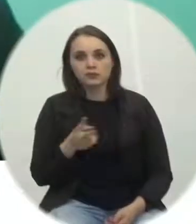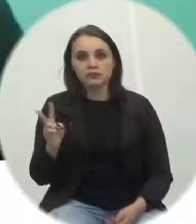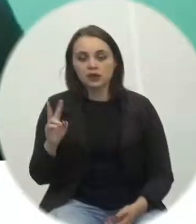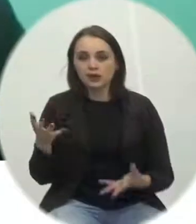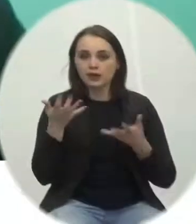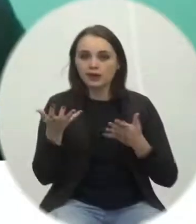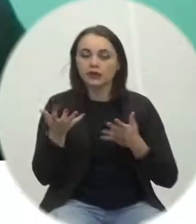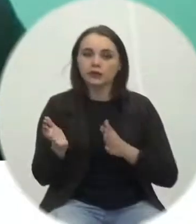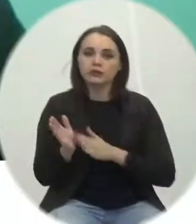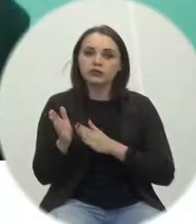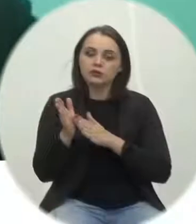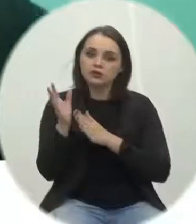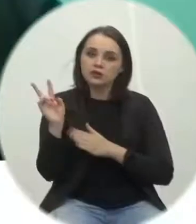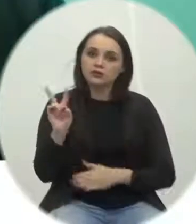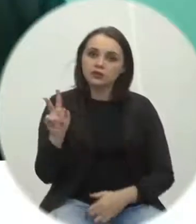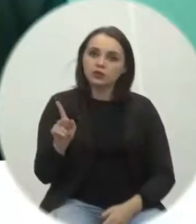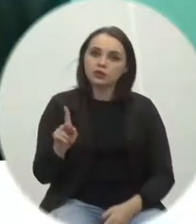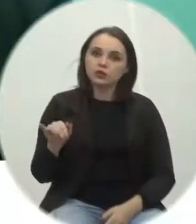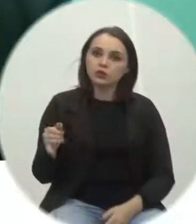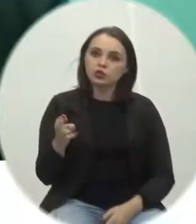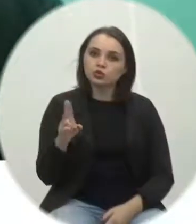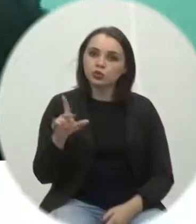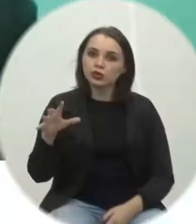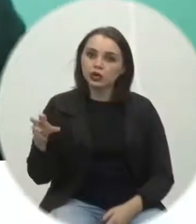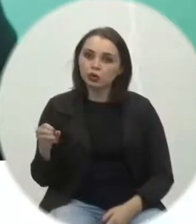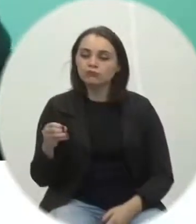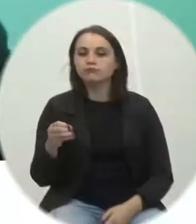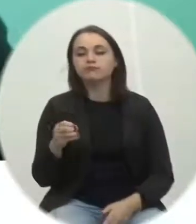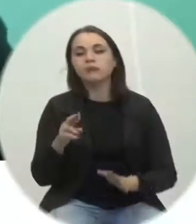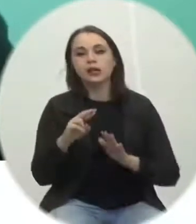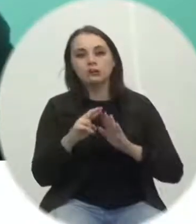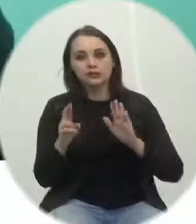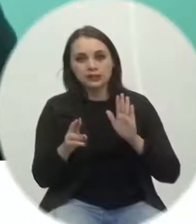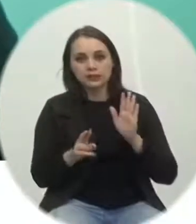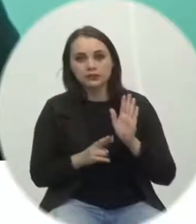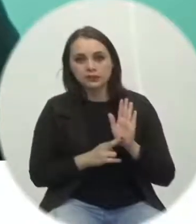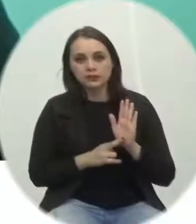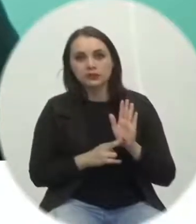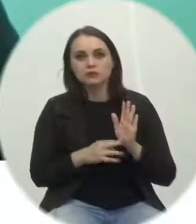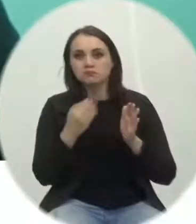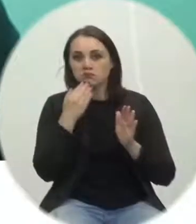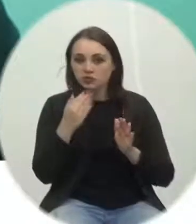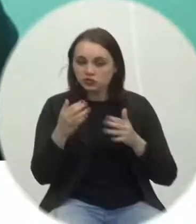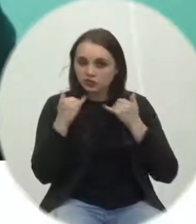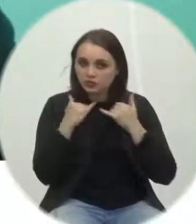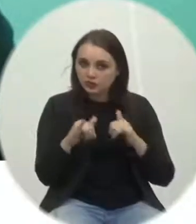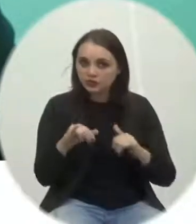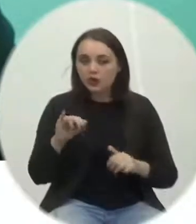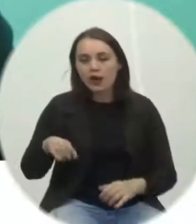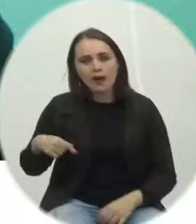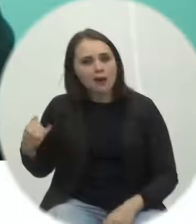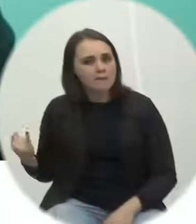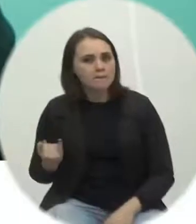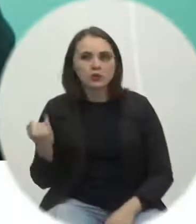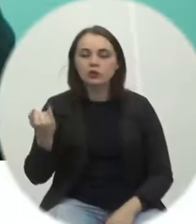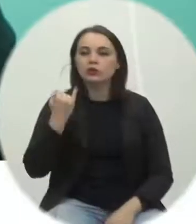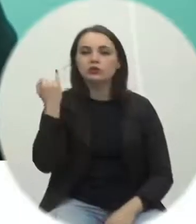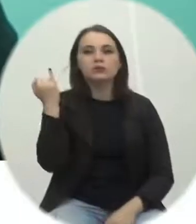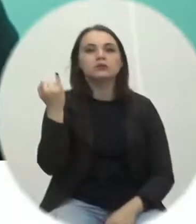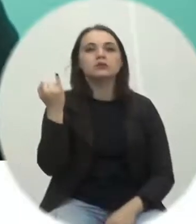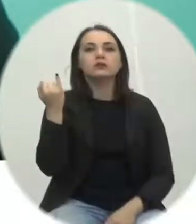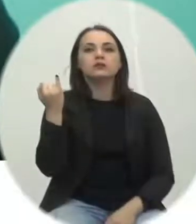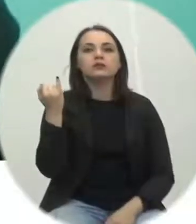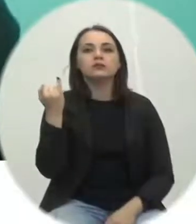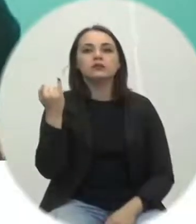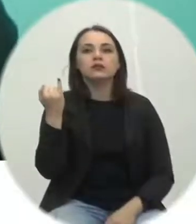parabenizar o vereador Kaminsky pelo requerimento solicitando essas informações é bem importante mesmo toda